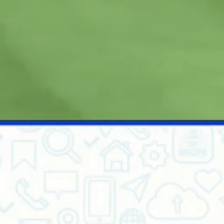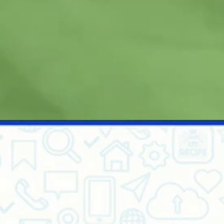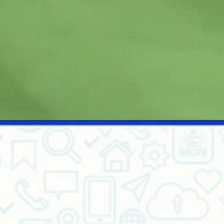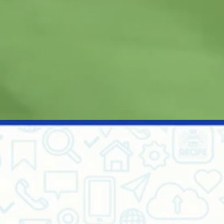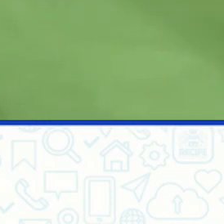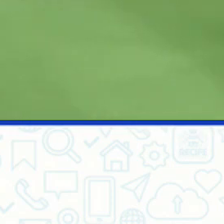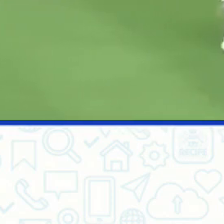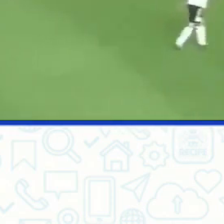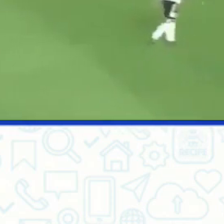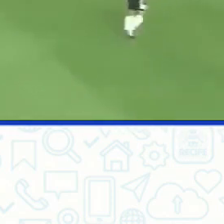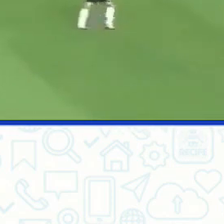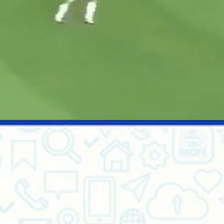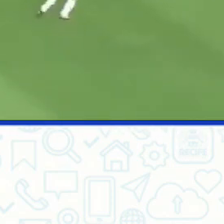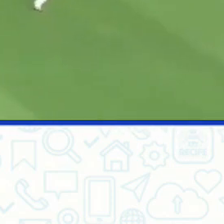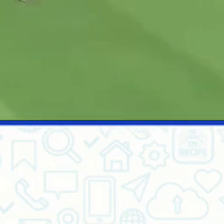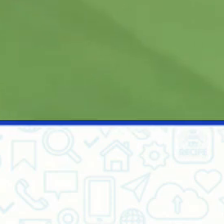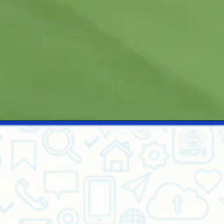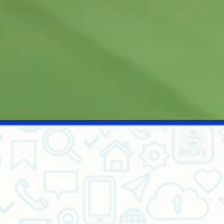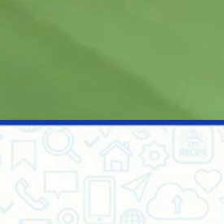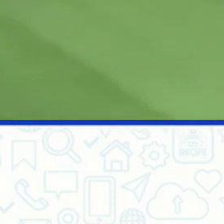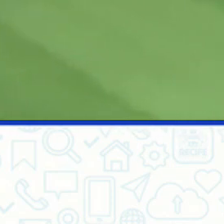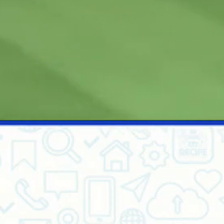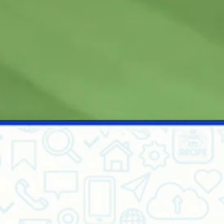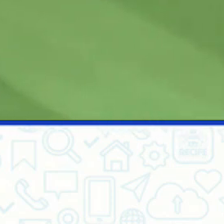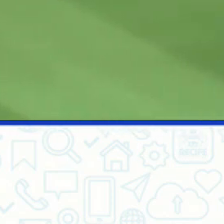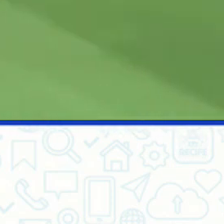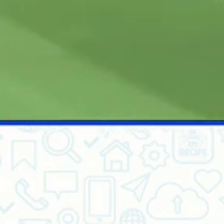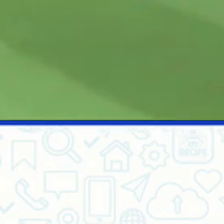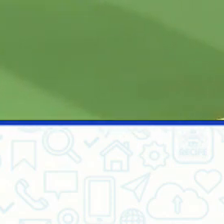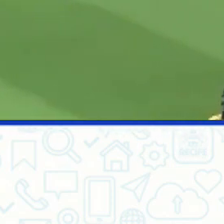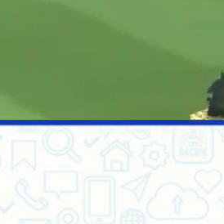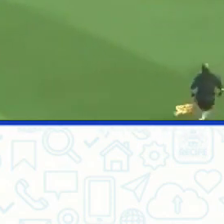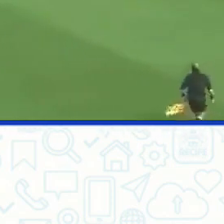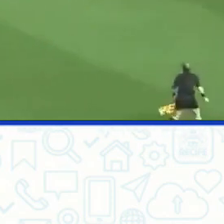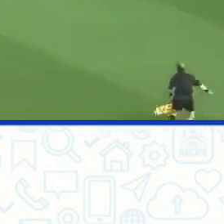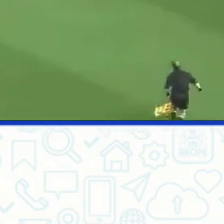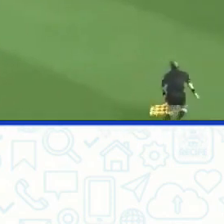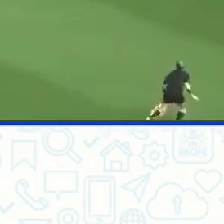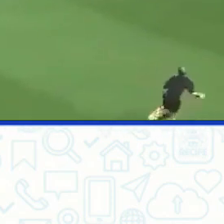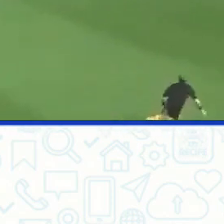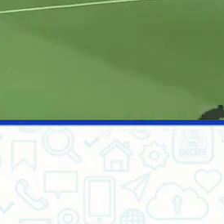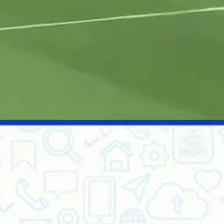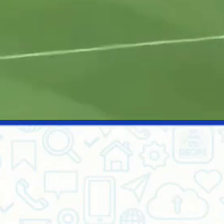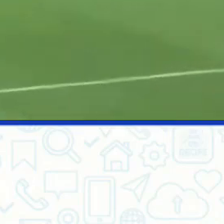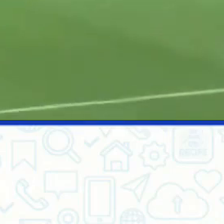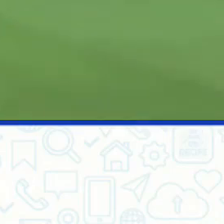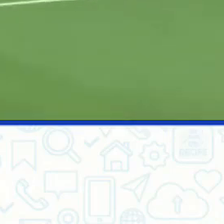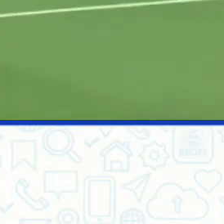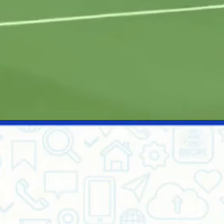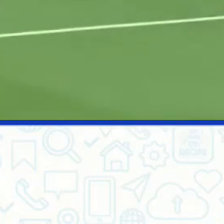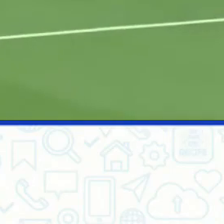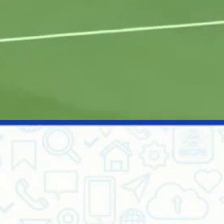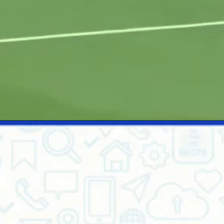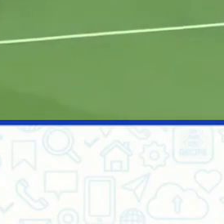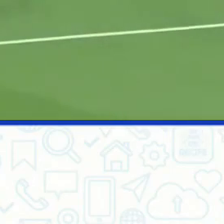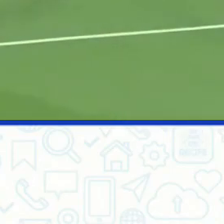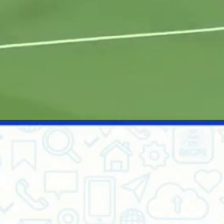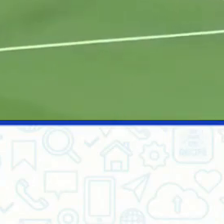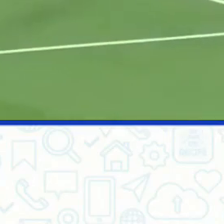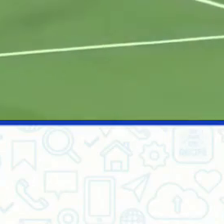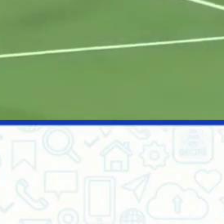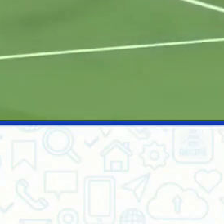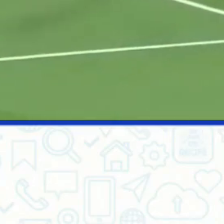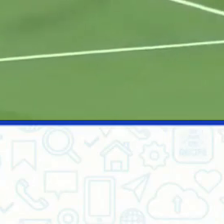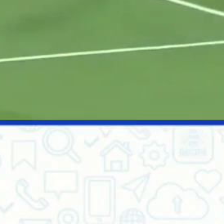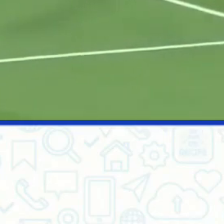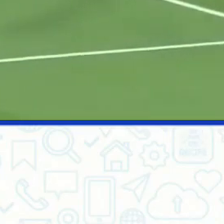Aí o Cleberson, tá muito ativo no princípio do jogo, toca bem pro Ronaldinho, deixou passar pro Gaúcho, Ronaldinho partiu, tocou pra ele, saiu o Ronaldinho, tocou